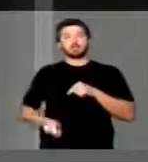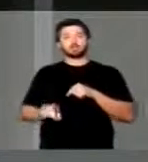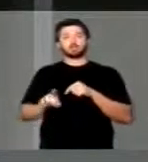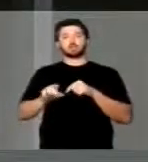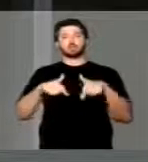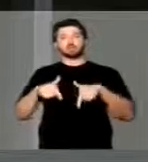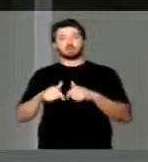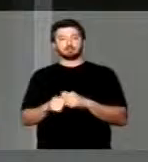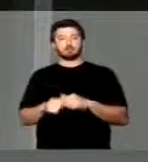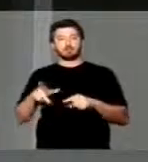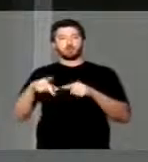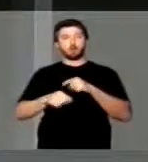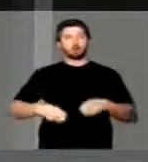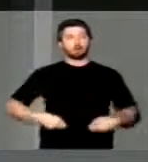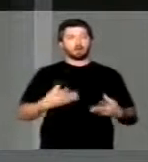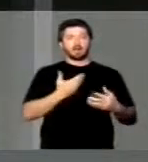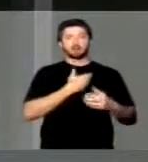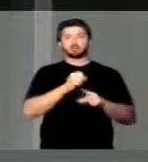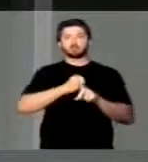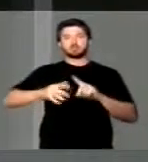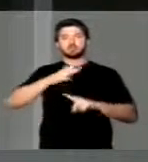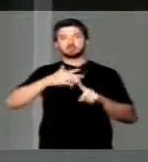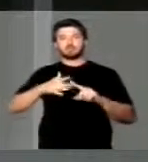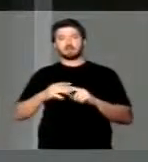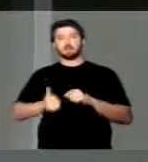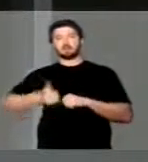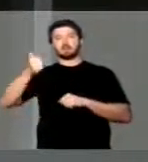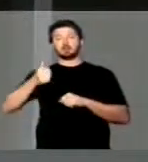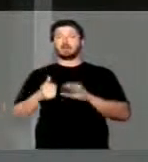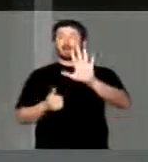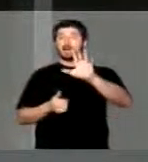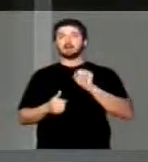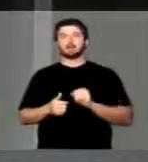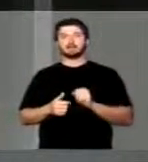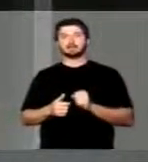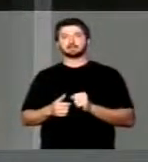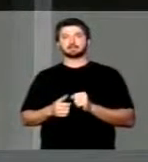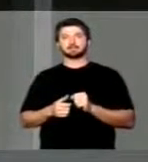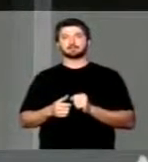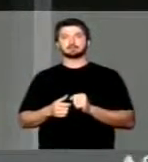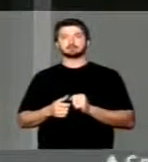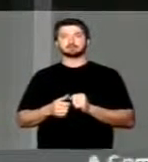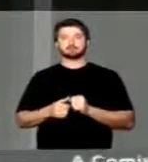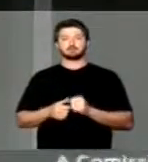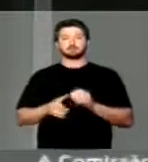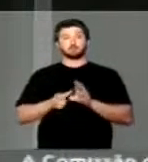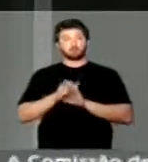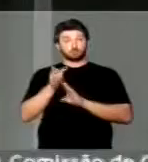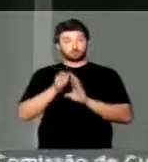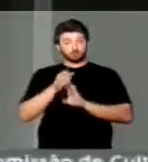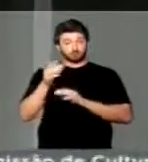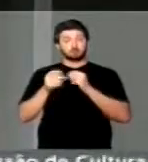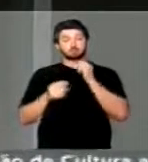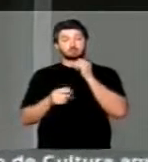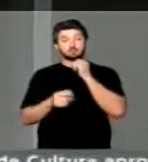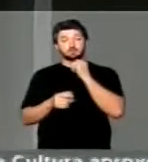trabalhadores, o corte em gastos sociais. Aliás, orientação